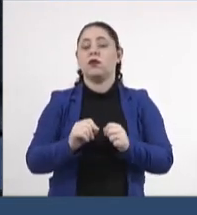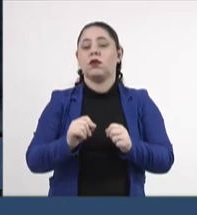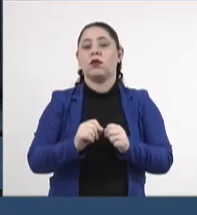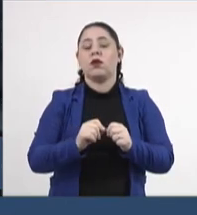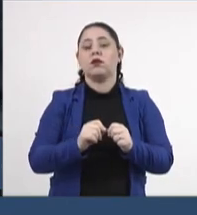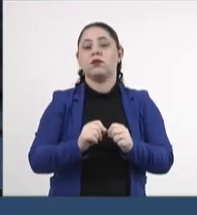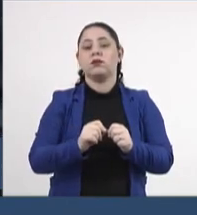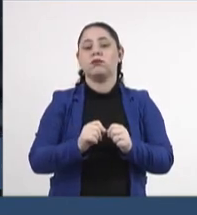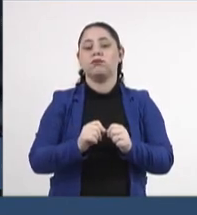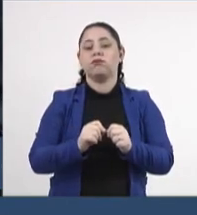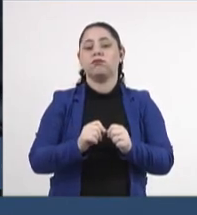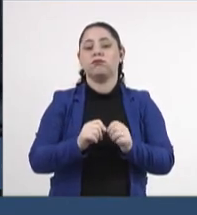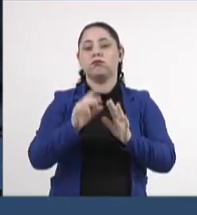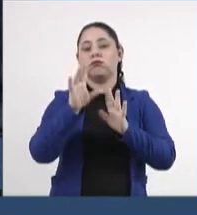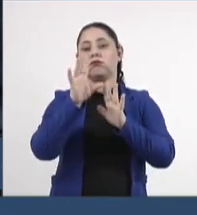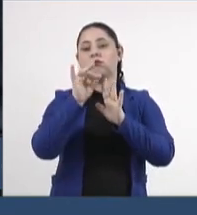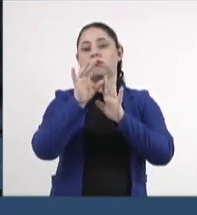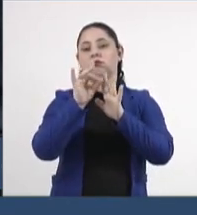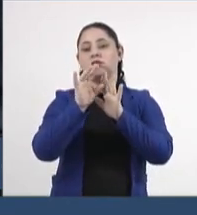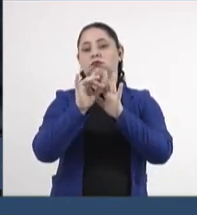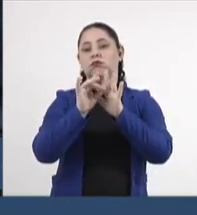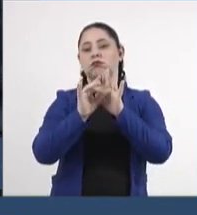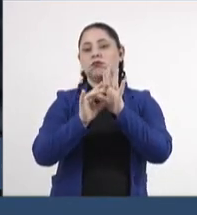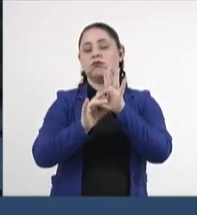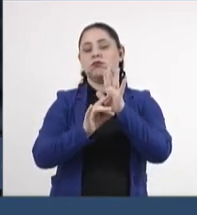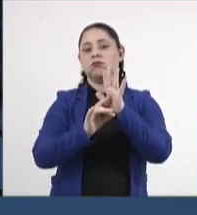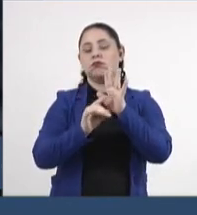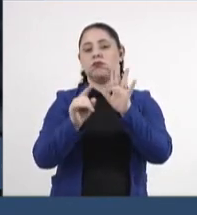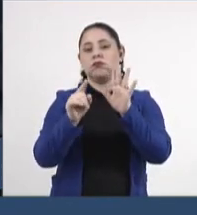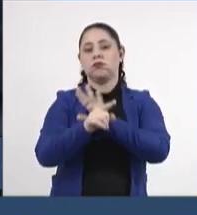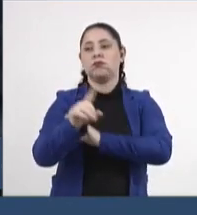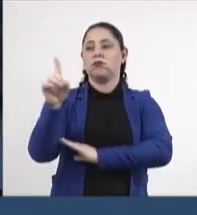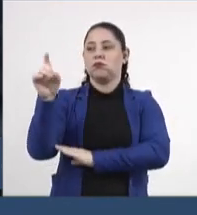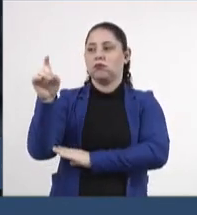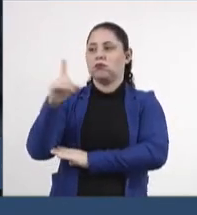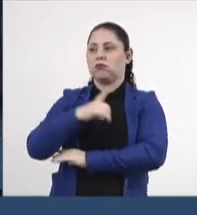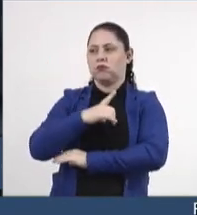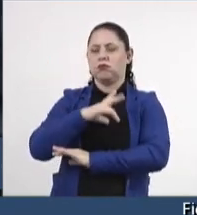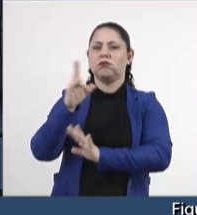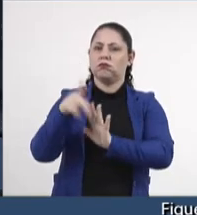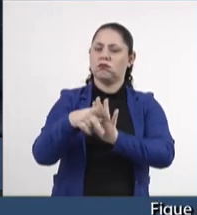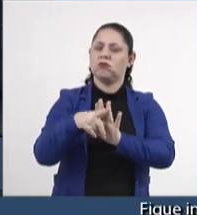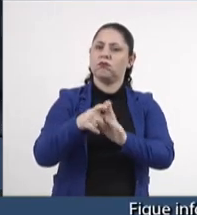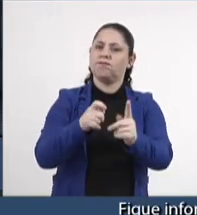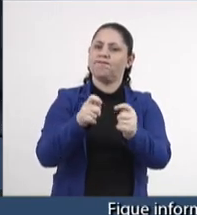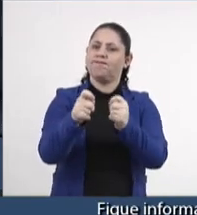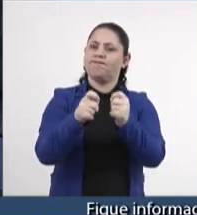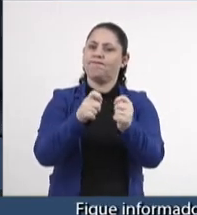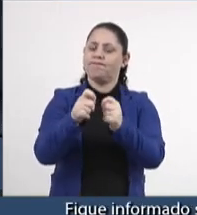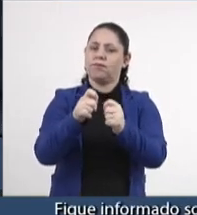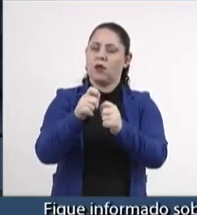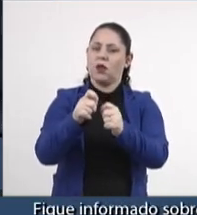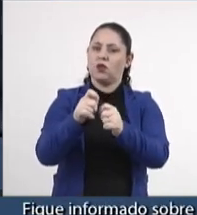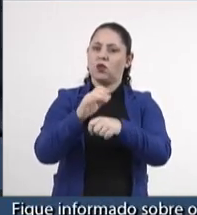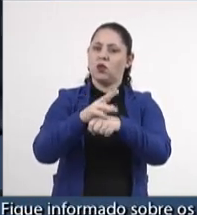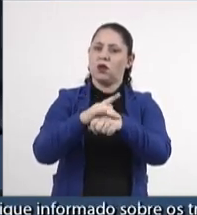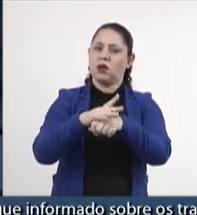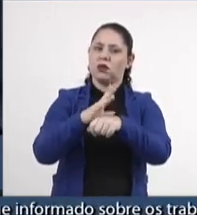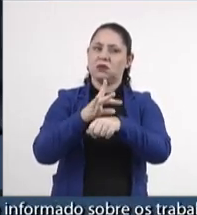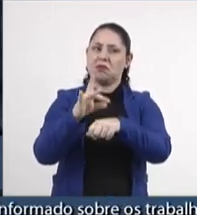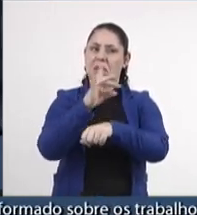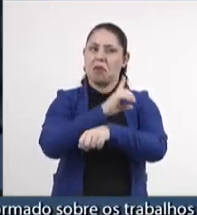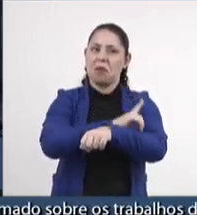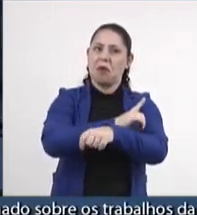seguintes questionamentos. O município de Dourados possui o plano de contingenciamento das arboviroses